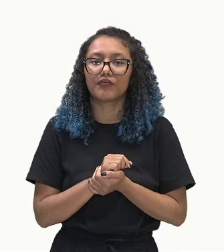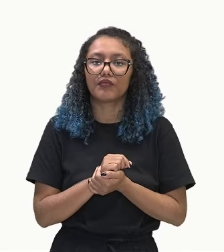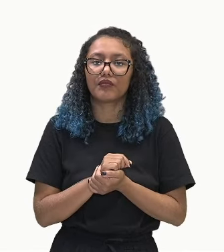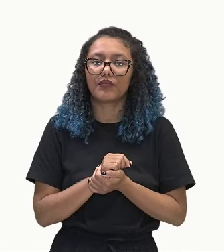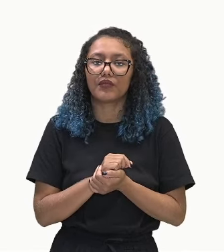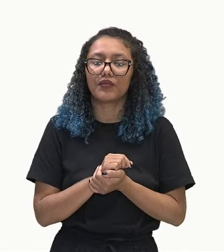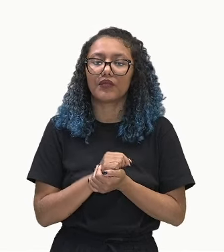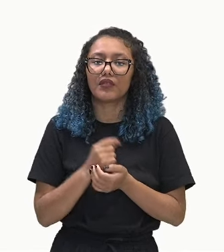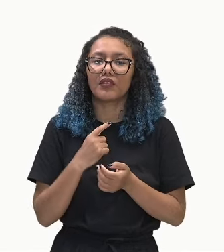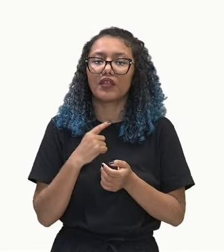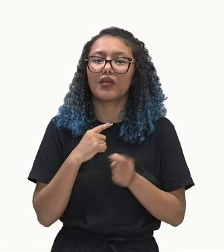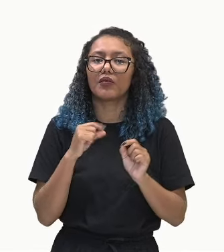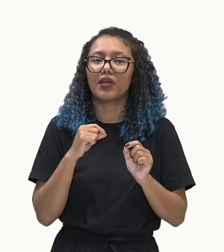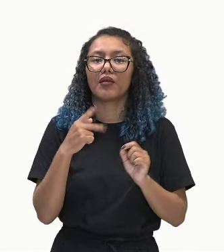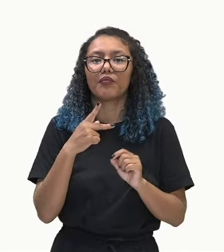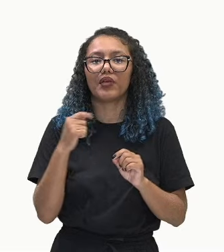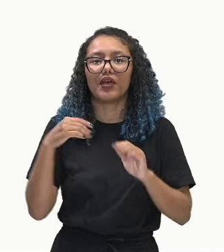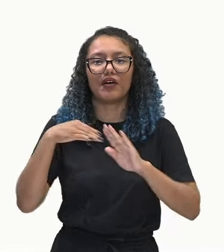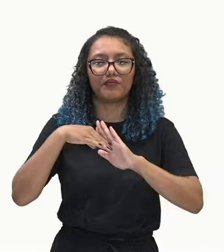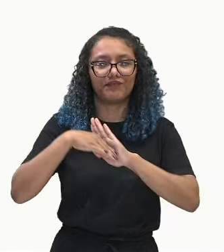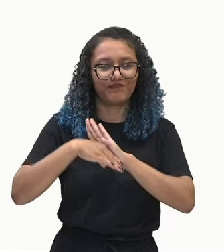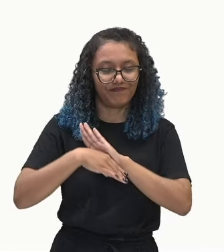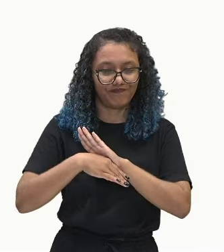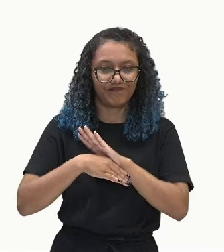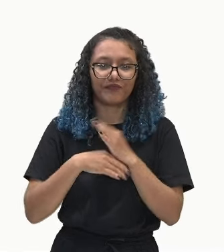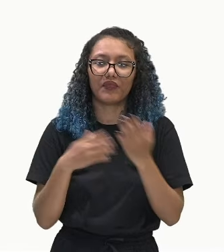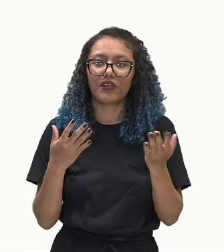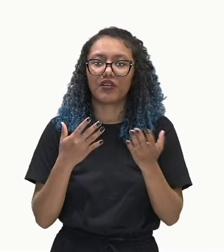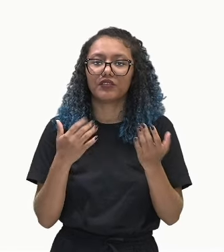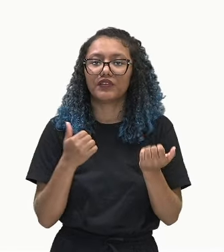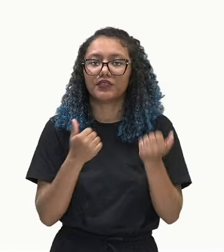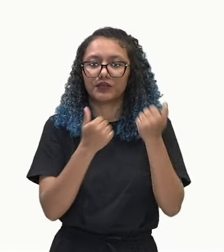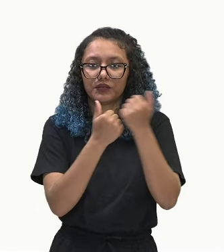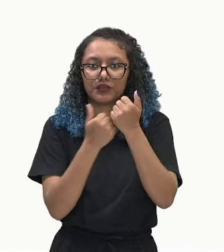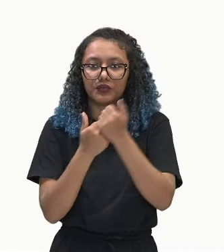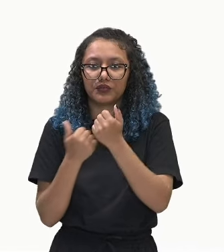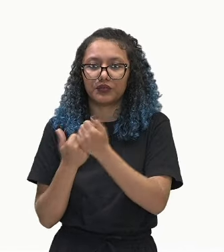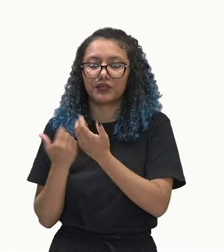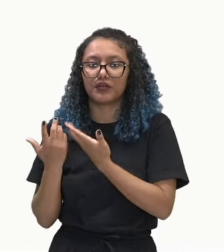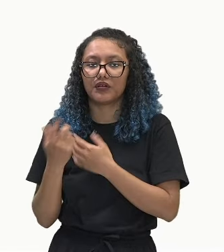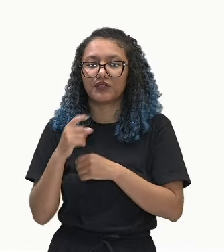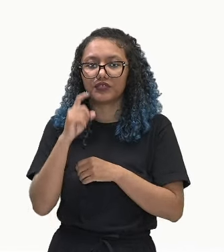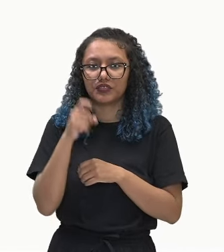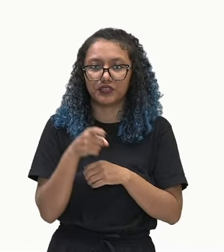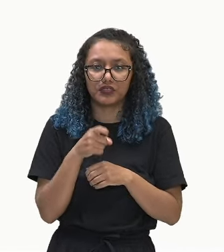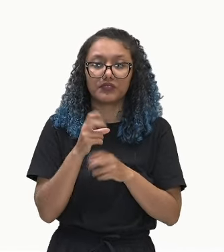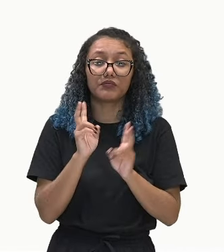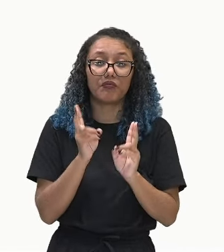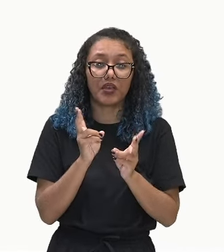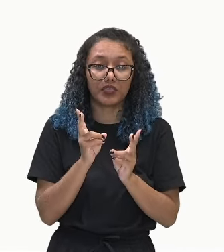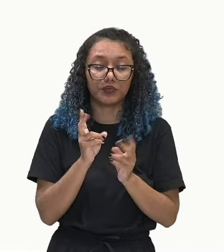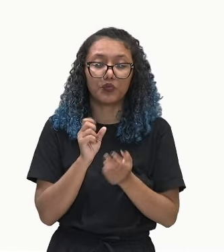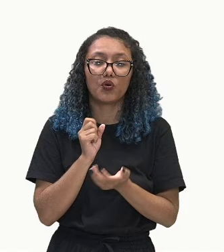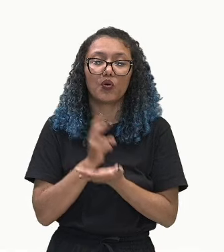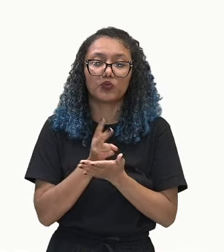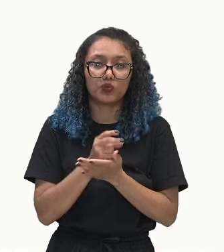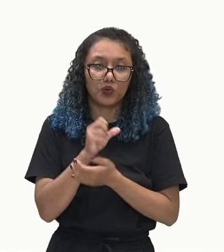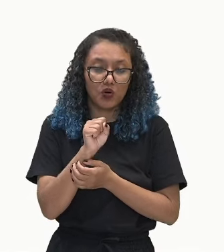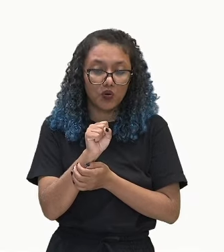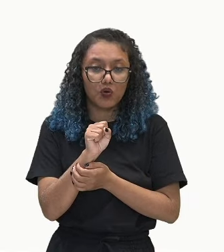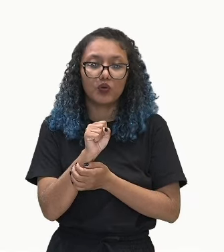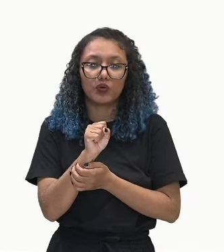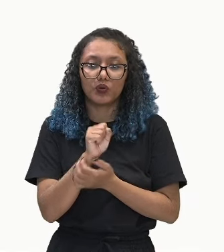Uma PA decrescente. Vamos substituir os valores. O valor de x não muda, continua sendo 8.